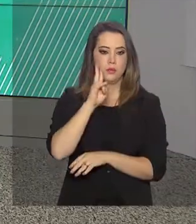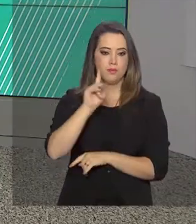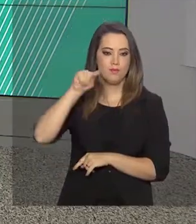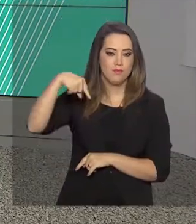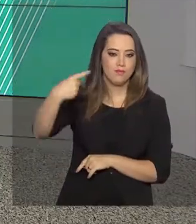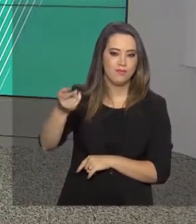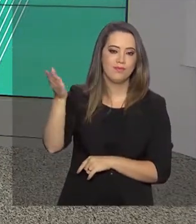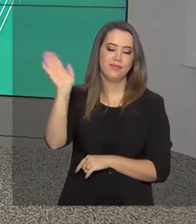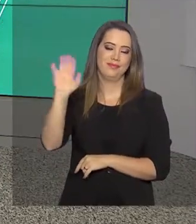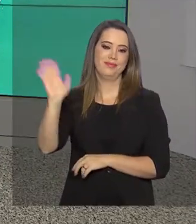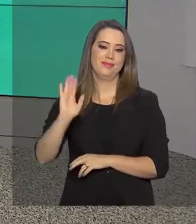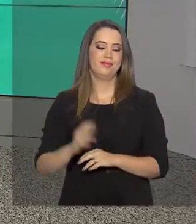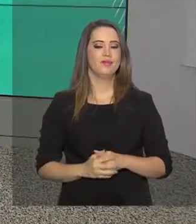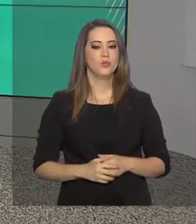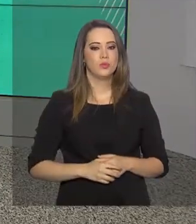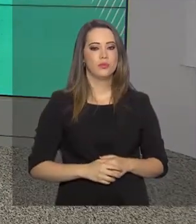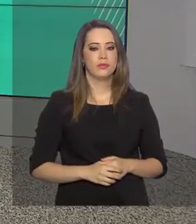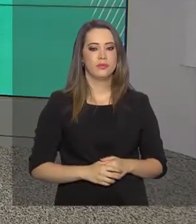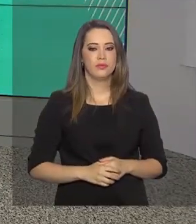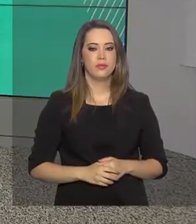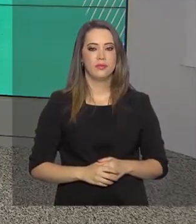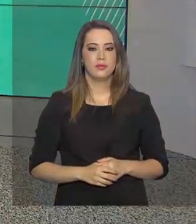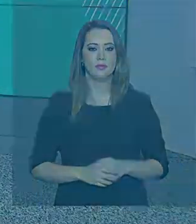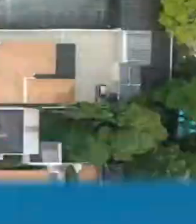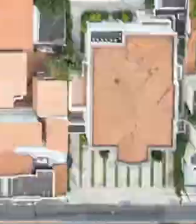aqui. Nos vemos, então, na próxima edição. Até lá.